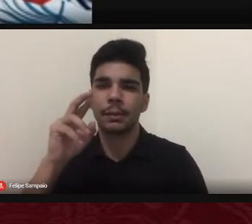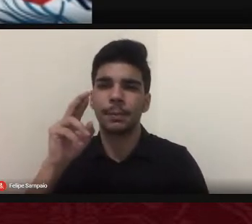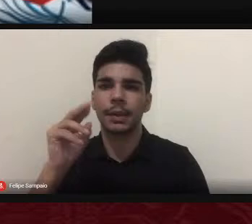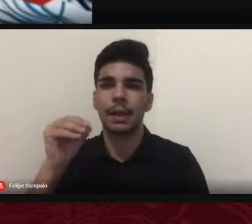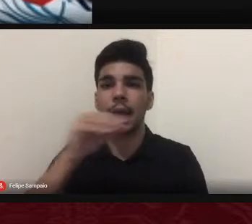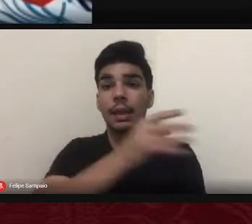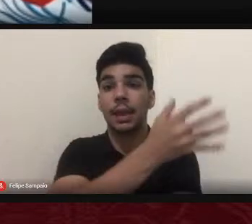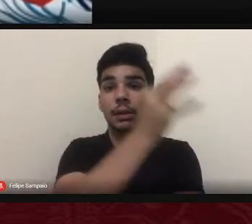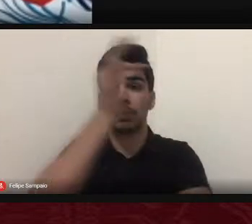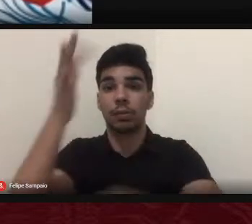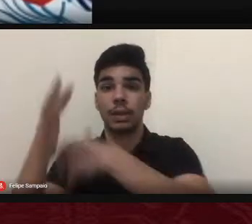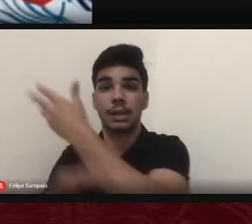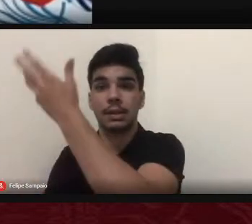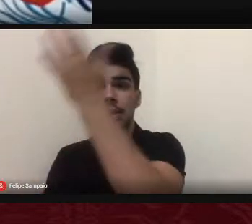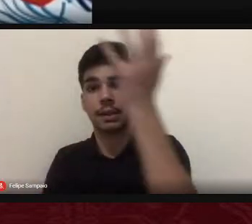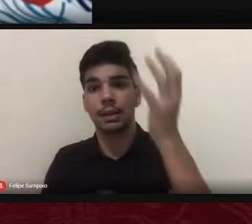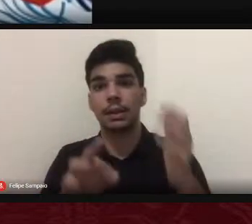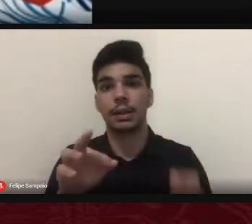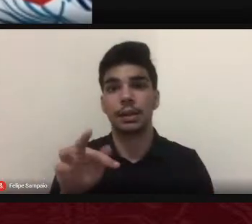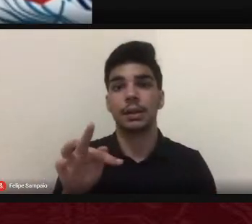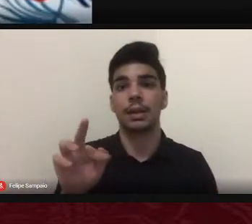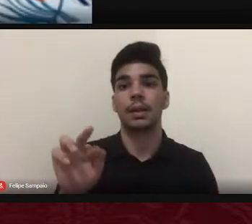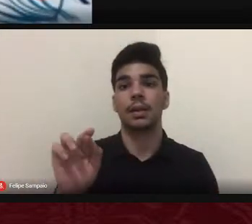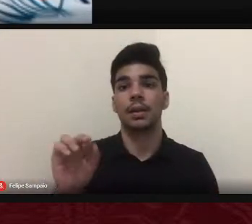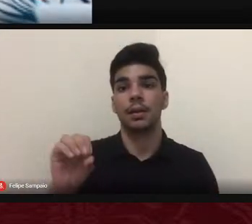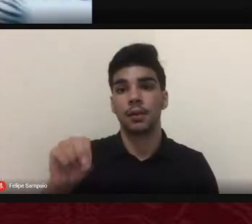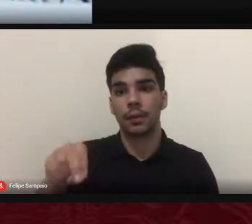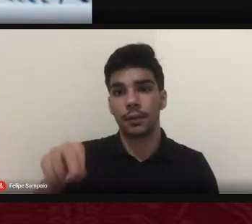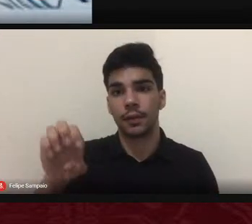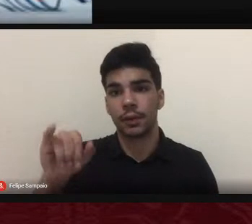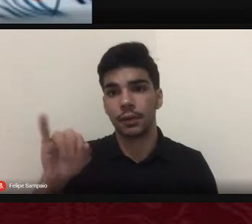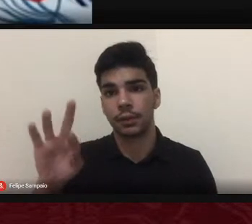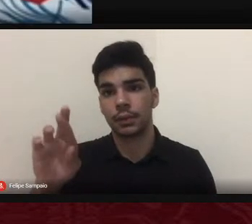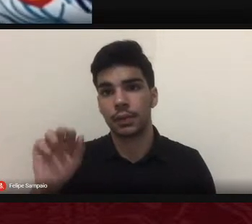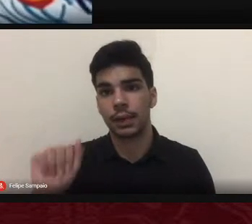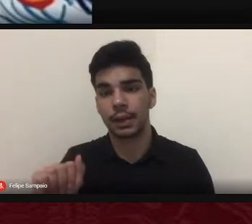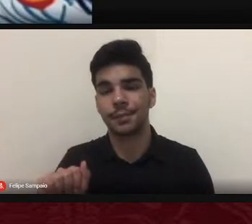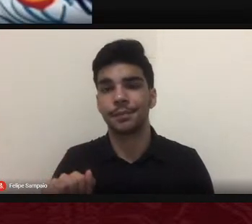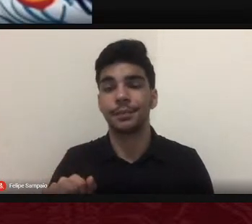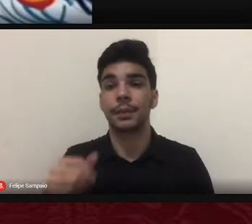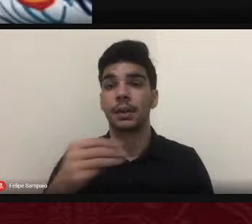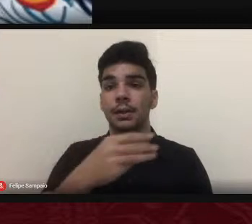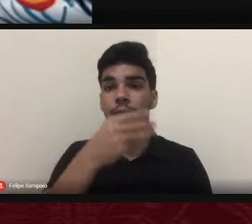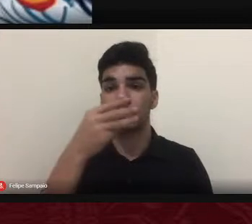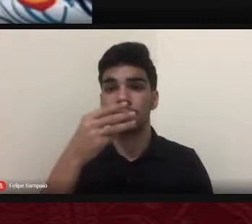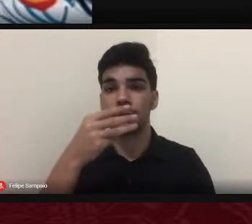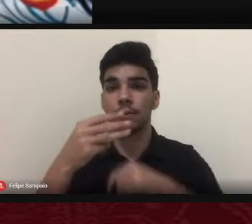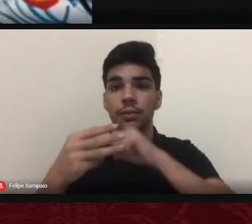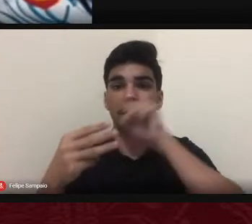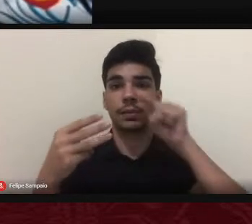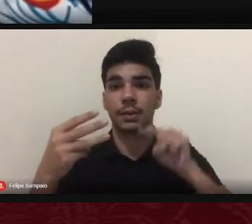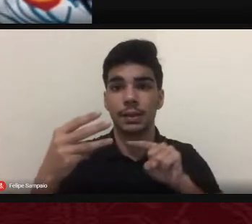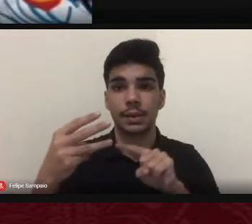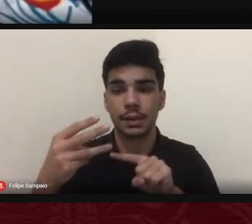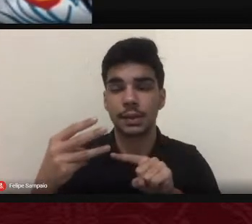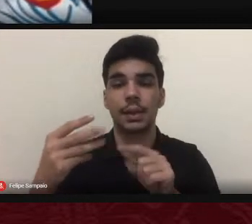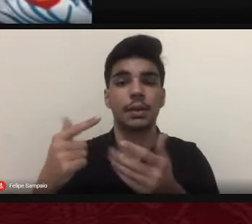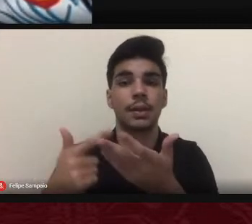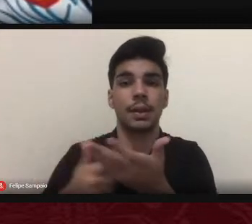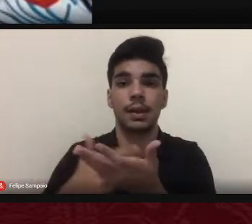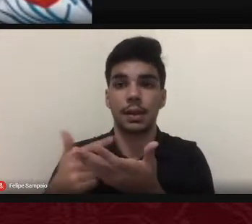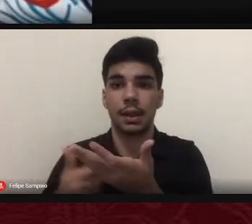sobre a saúde e fronteiras o terceiro livro dessa coletânea é